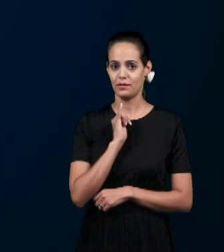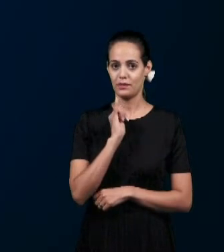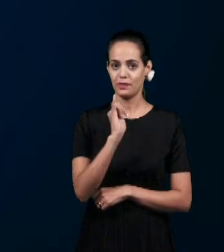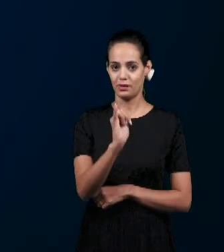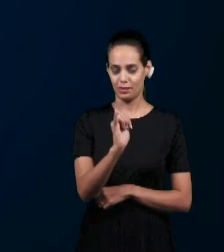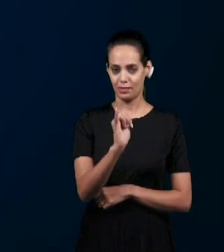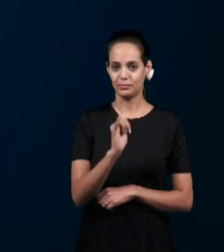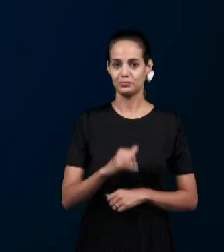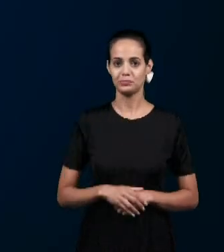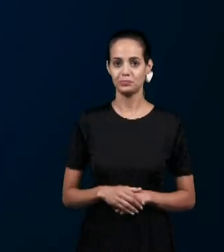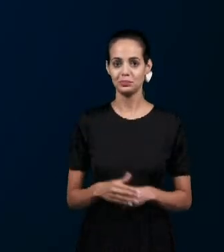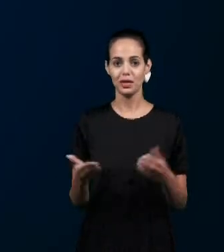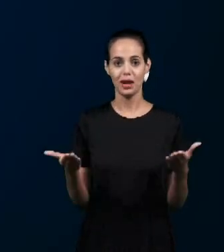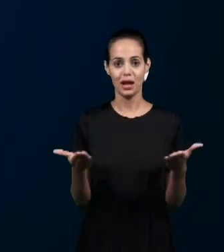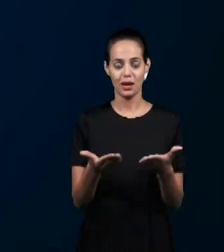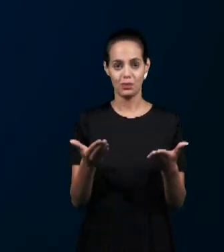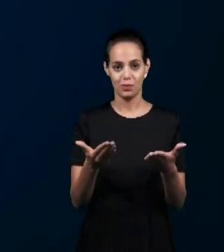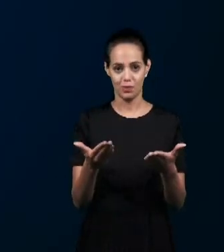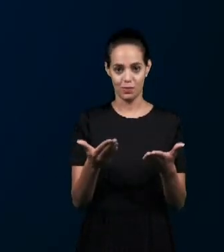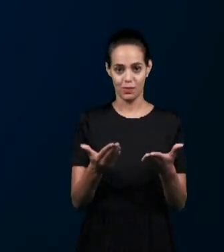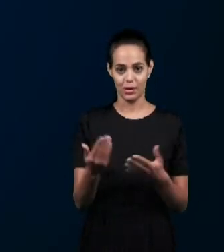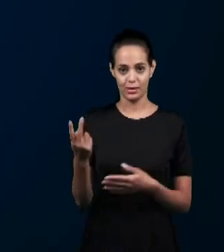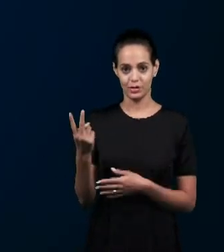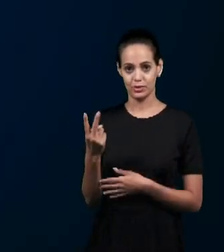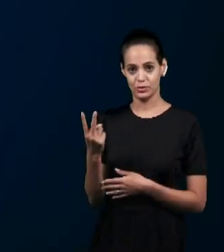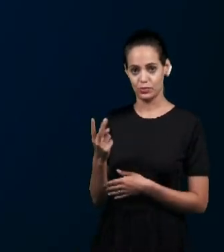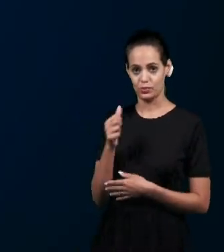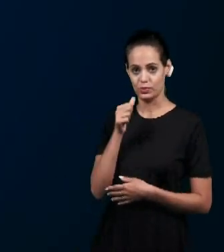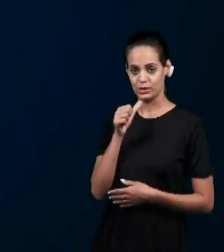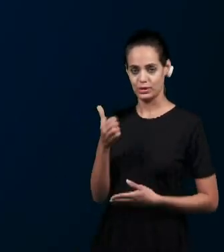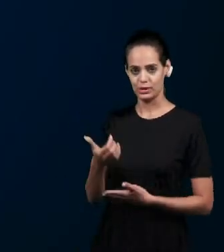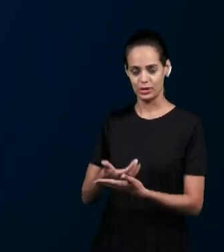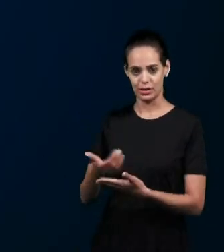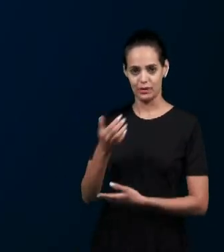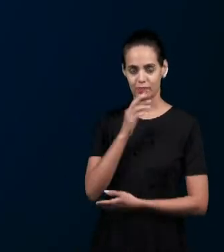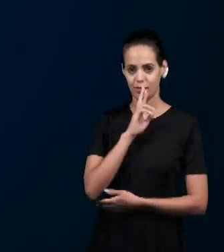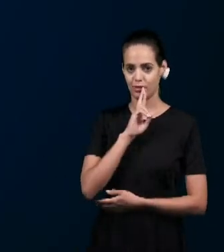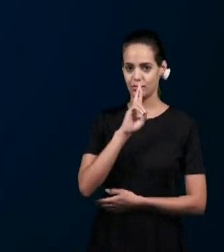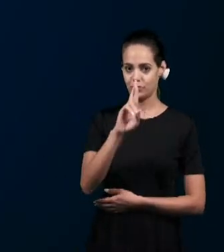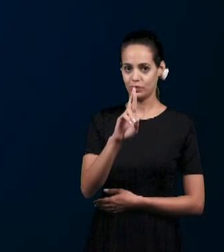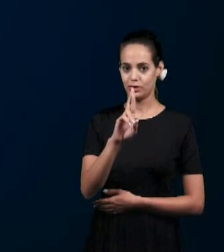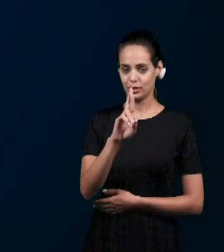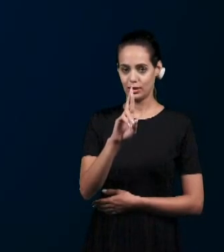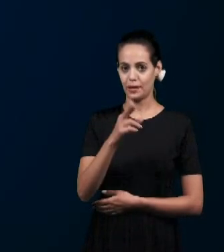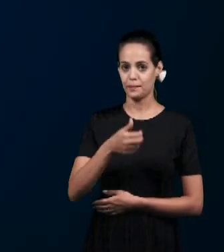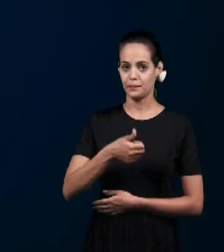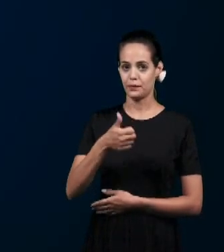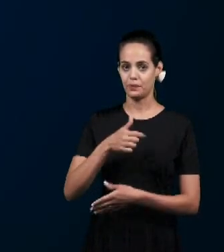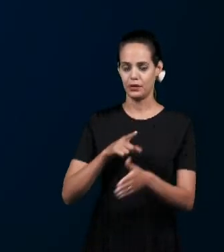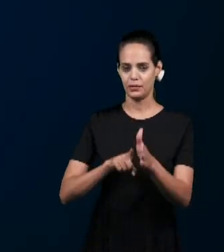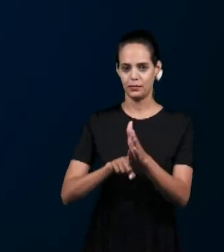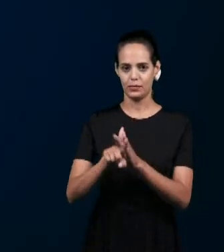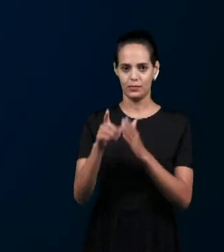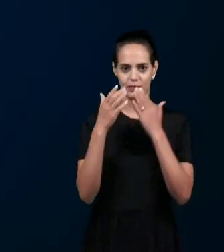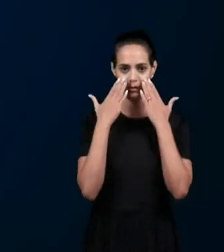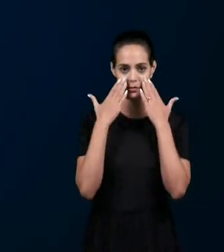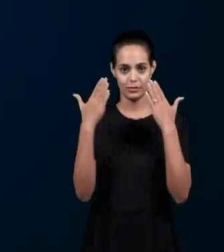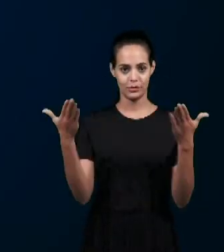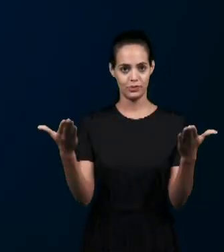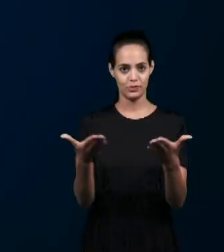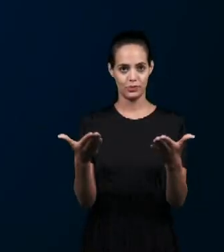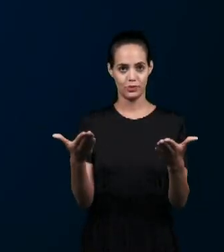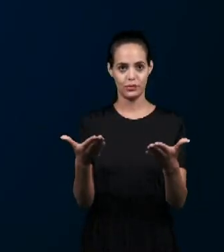a palavra As nossas duas irmãs Para responderem a primeira pergunta Da nossa apresentação de hoje